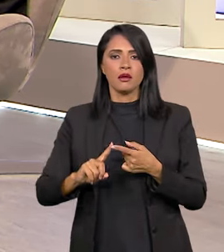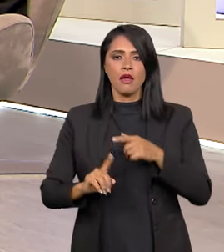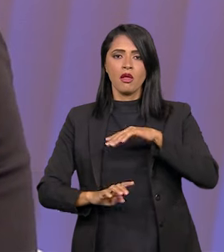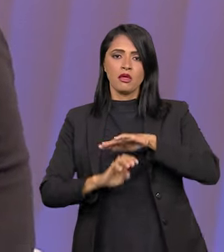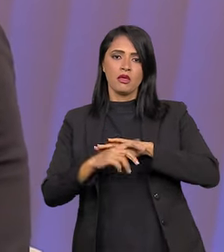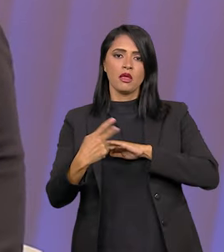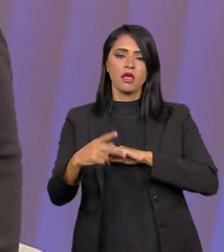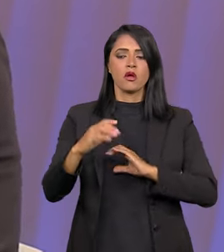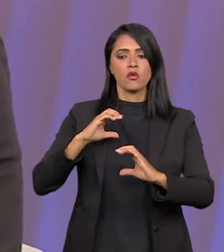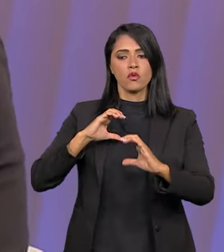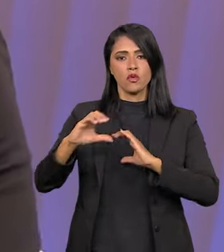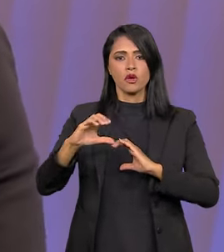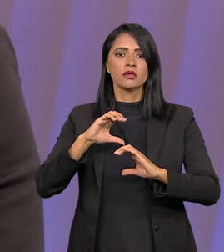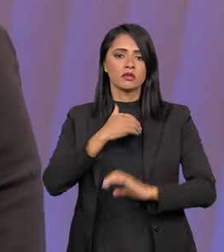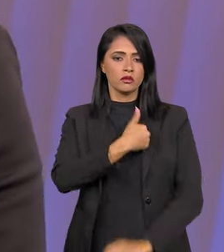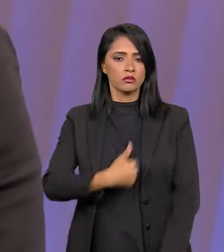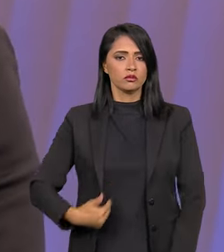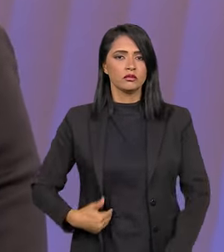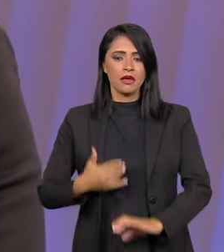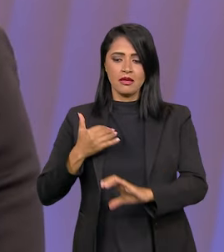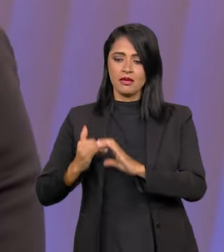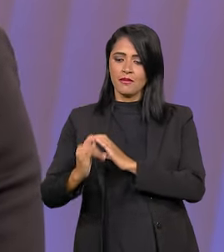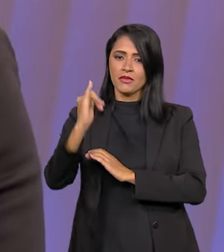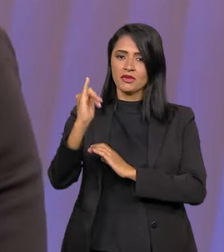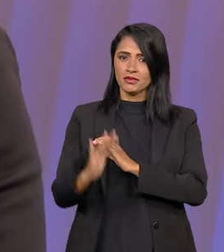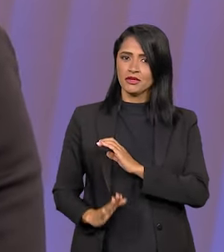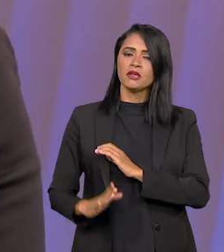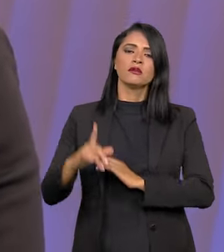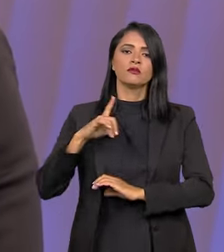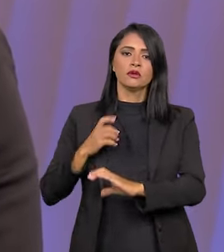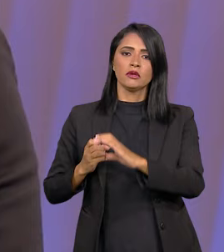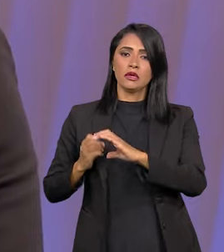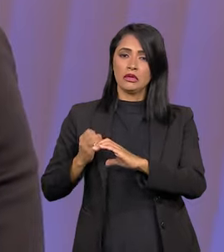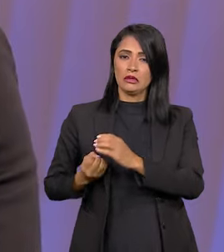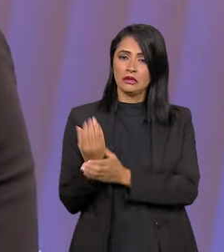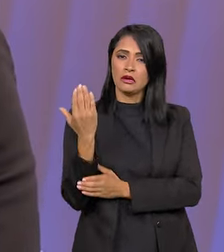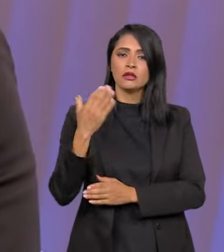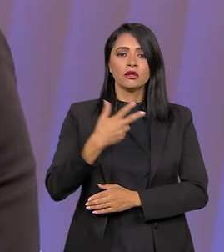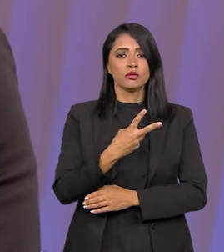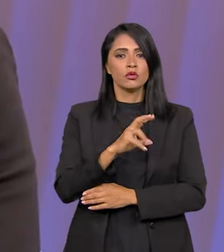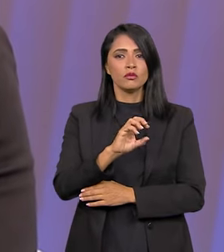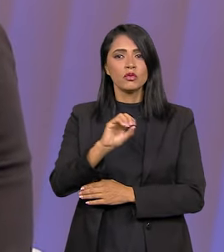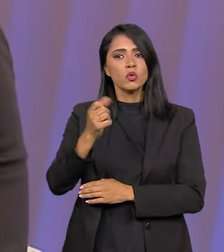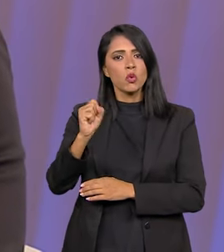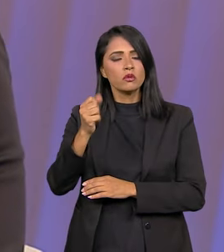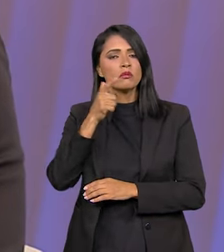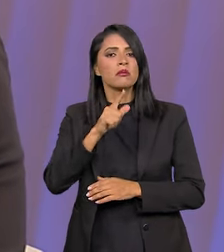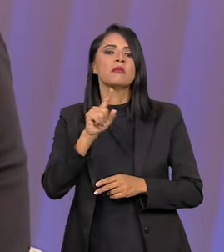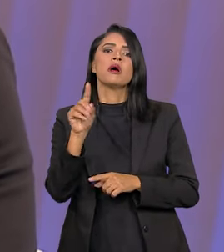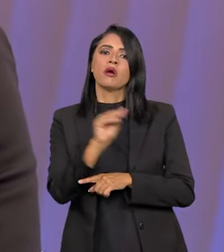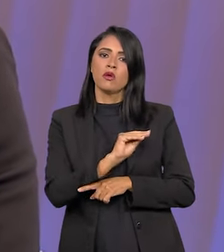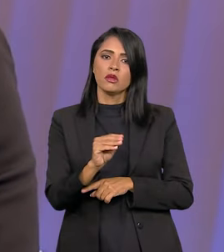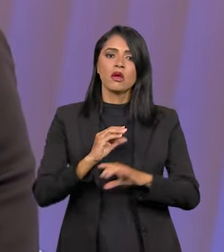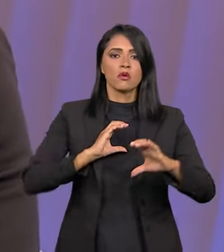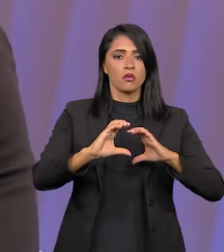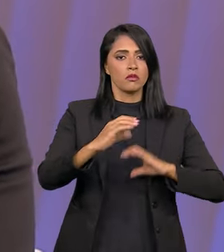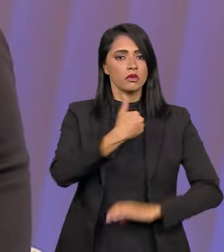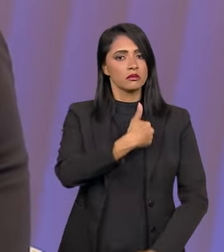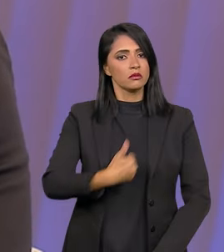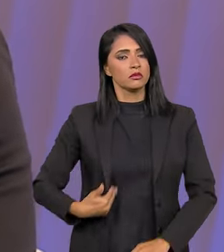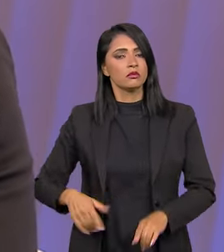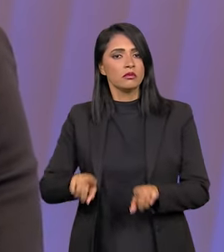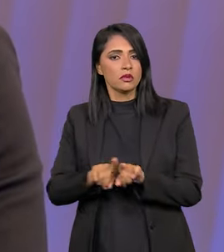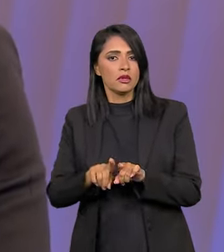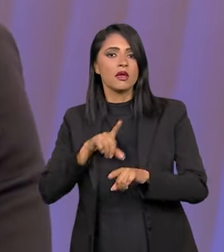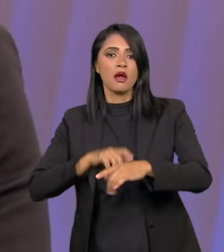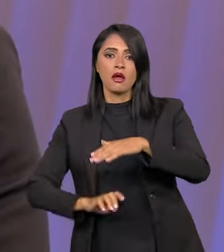o estatal e a comunicação pública. A IBC foi criada em 2008 justamente para cuidar de dois desses segmentos, que é a